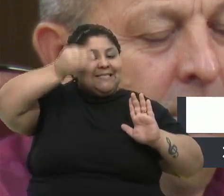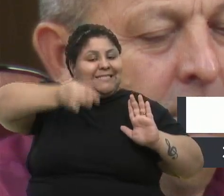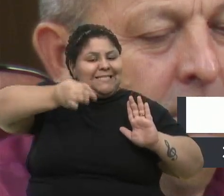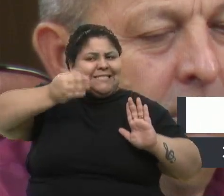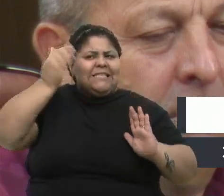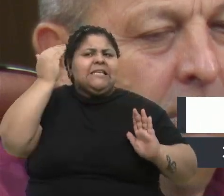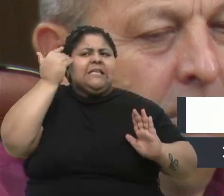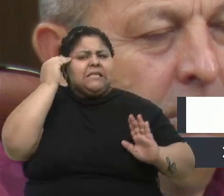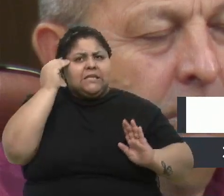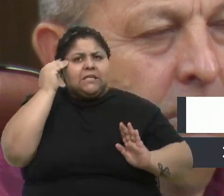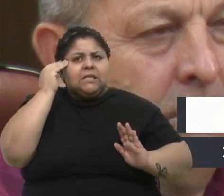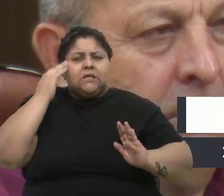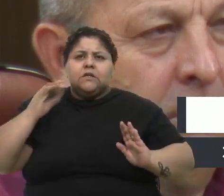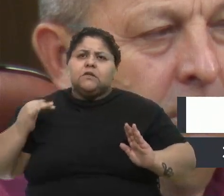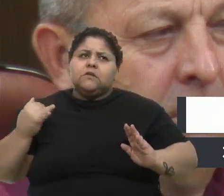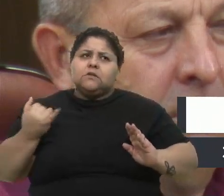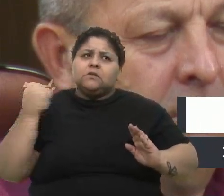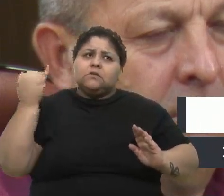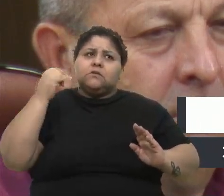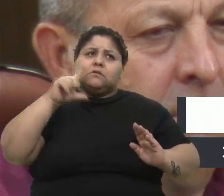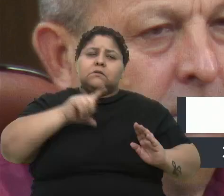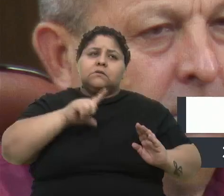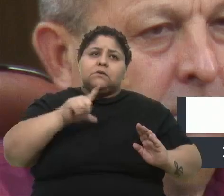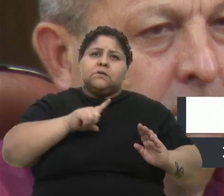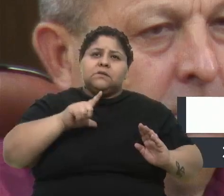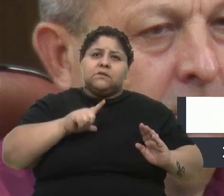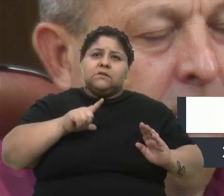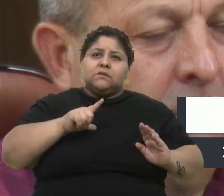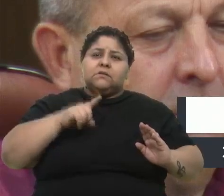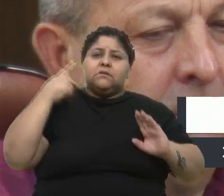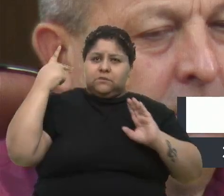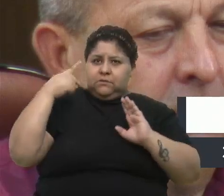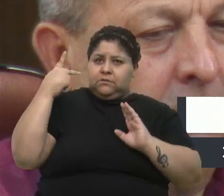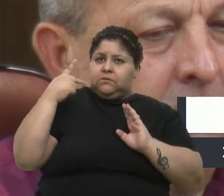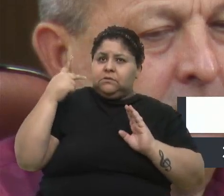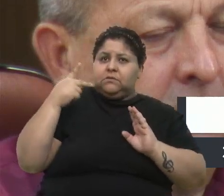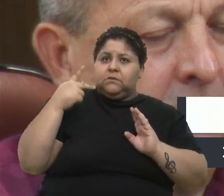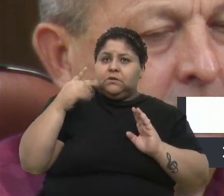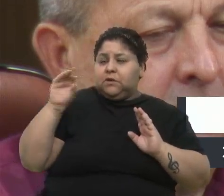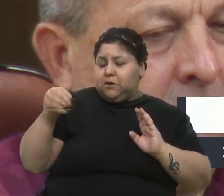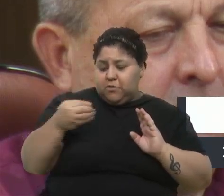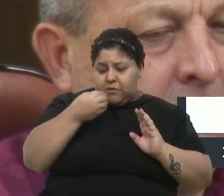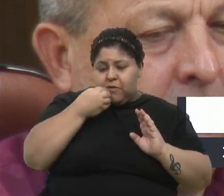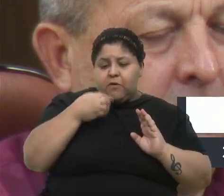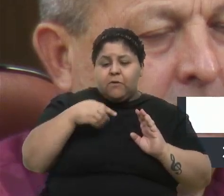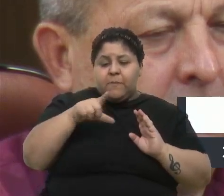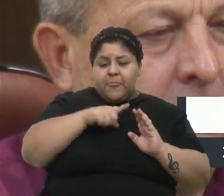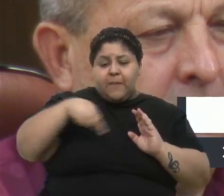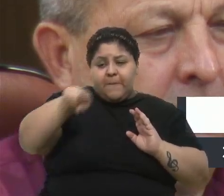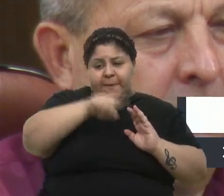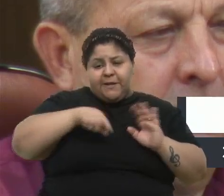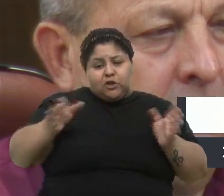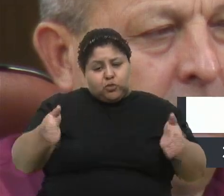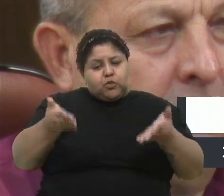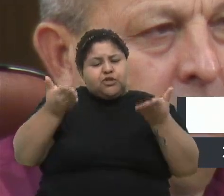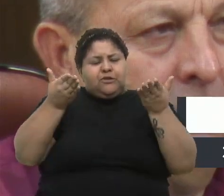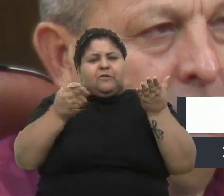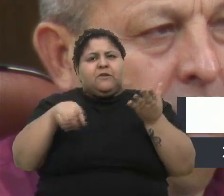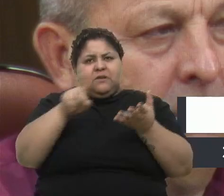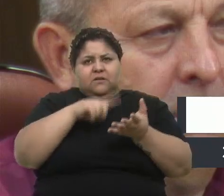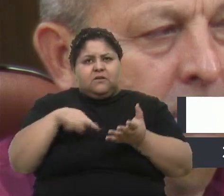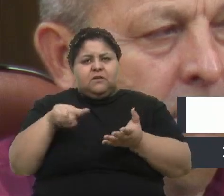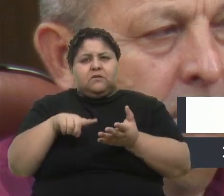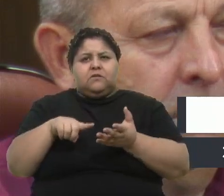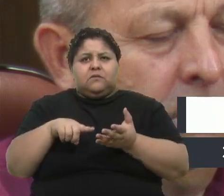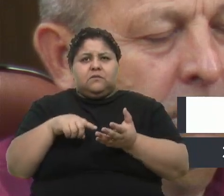entender a importância que tem o Parlamento. E, diga-se de passagem, também nos motiva, porque nós que estamos aqui, nesse